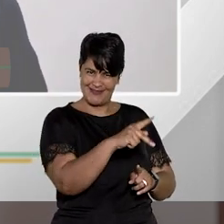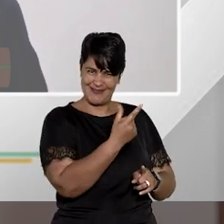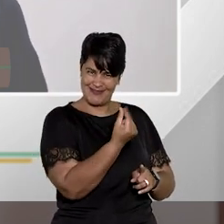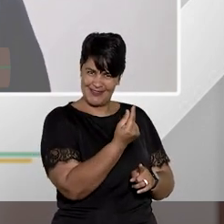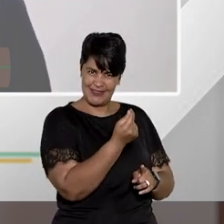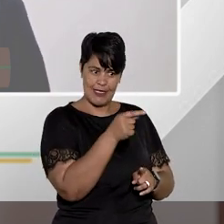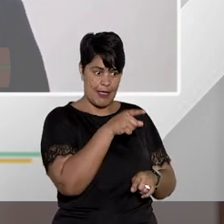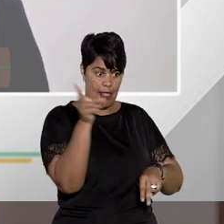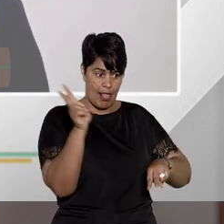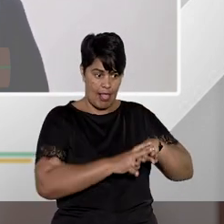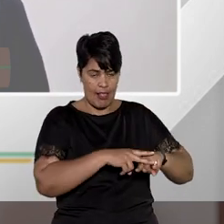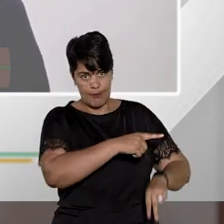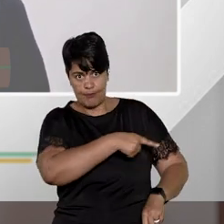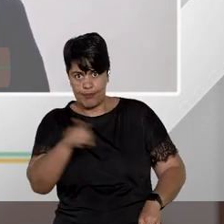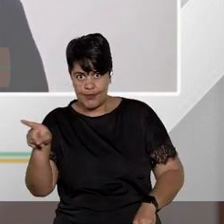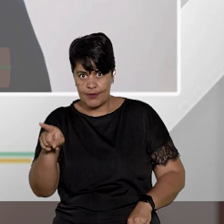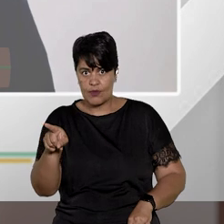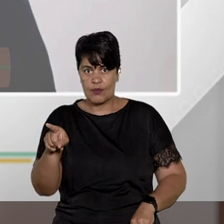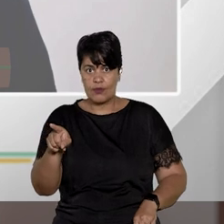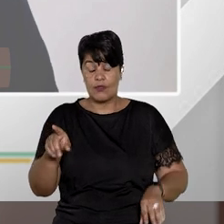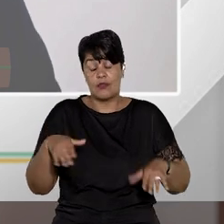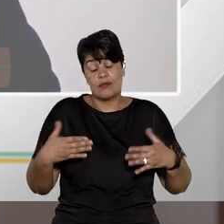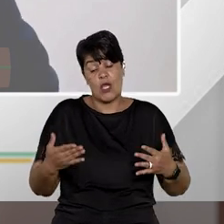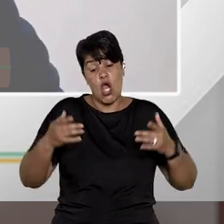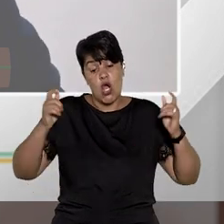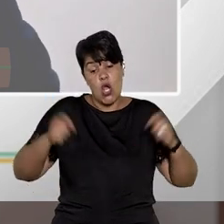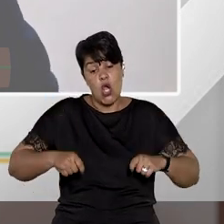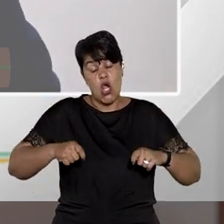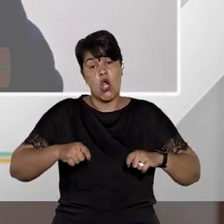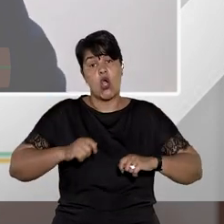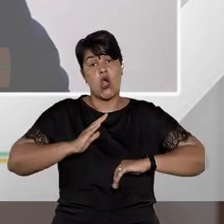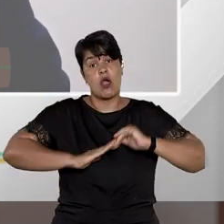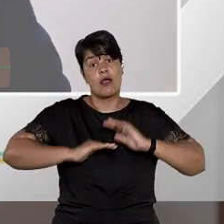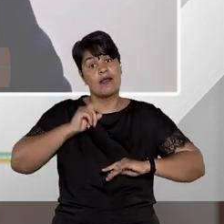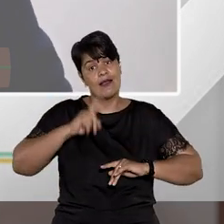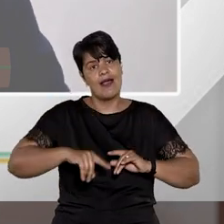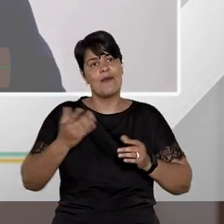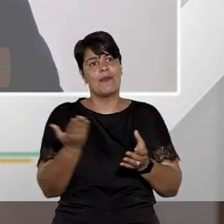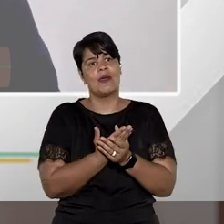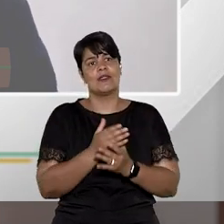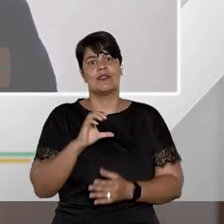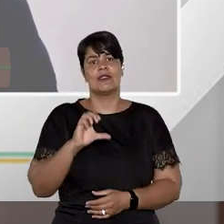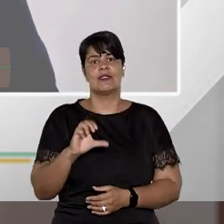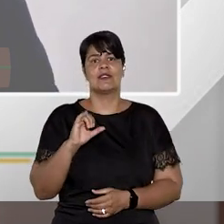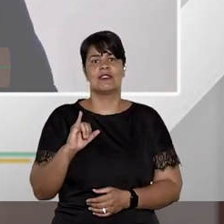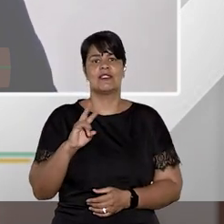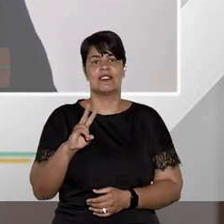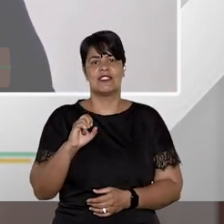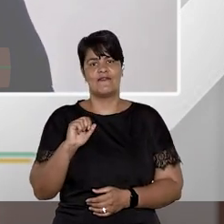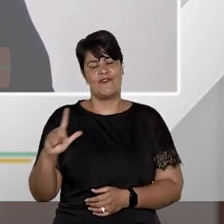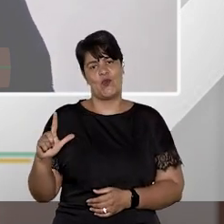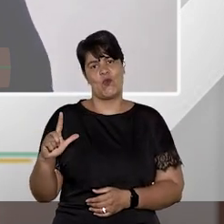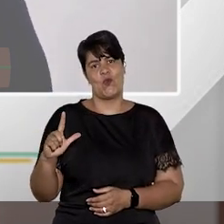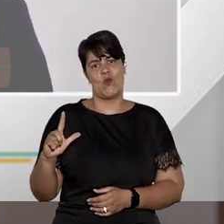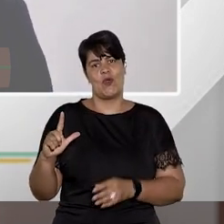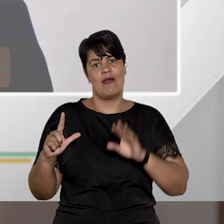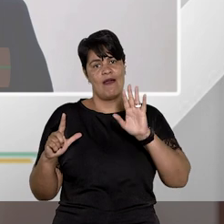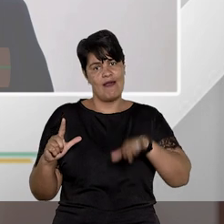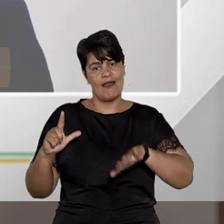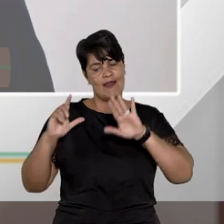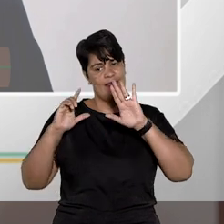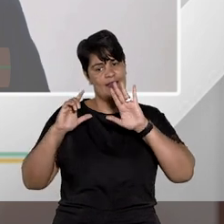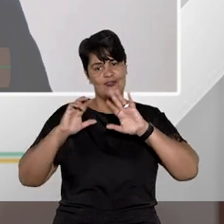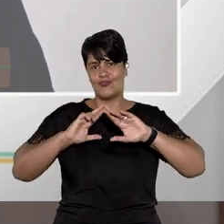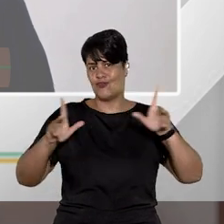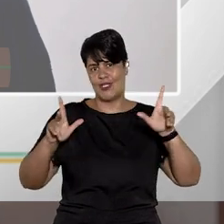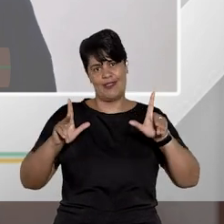inadimplemento de pensão alimentícia a competência ali já é dentro de um processo civil ou seja inerente ao direito privado